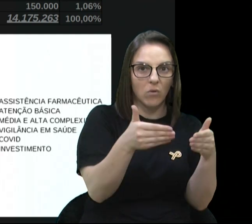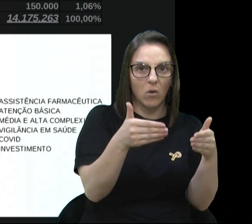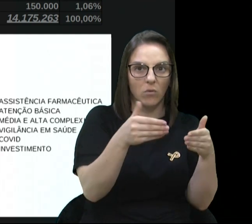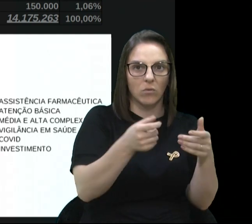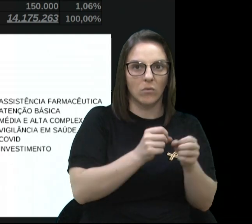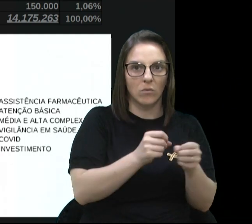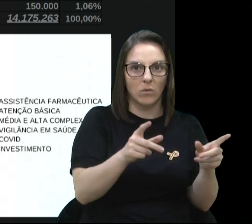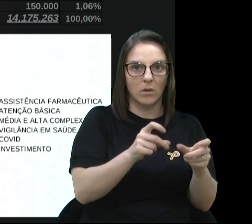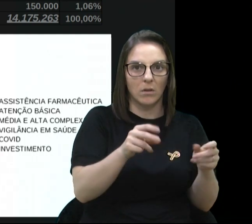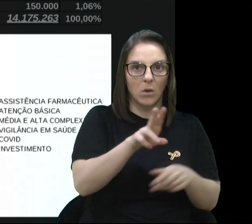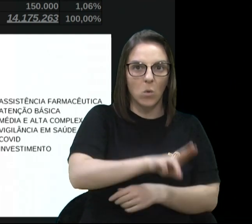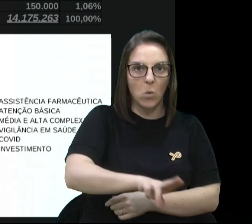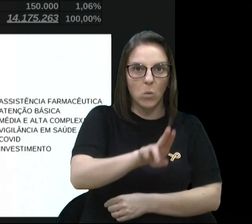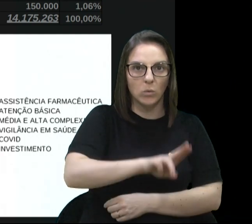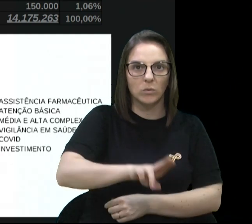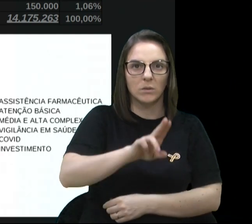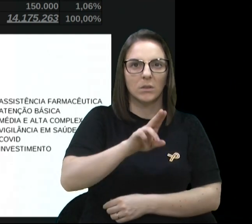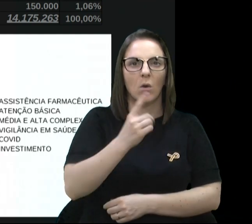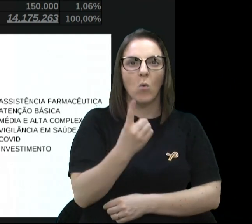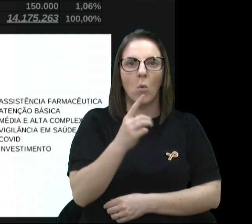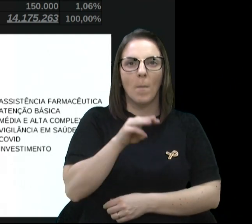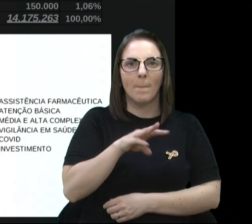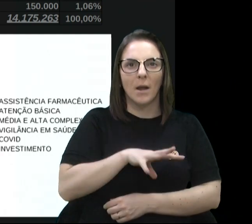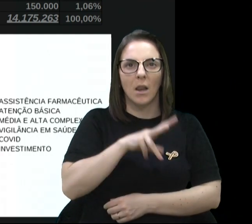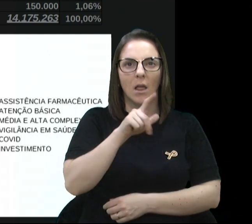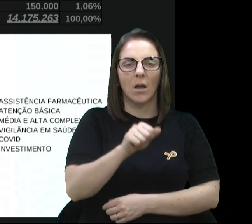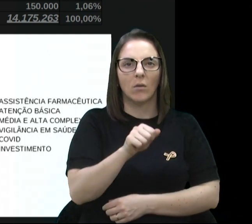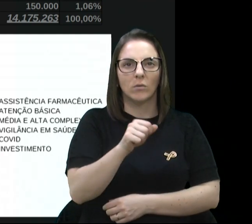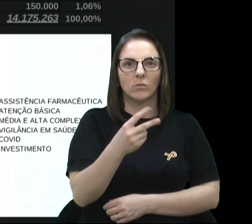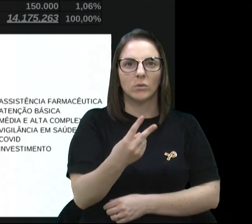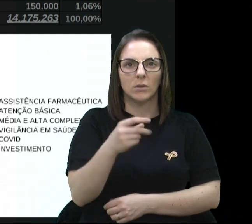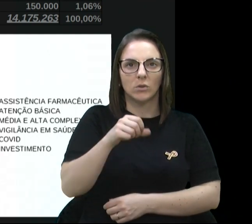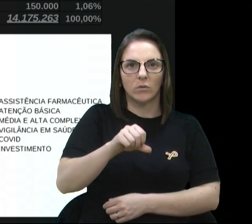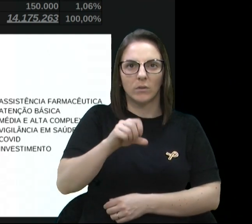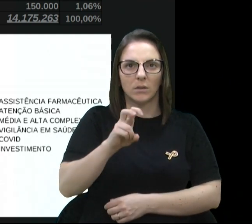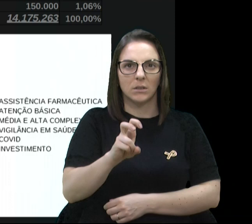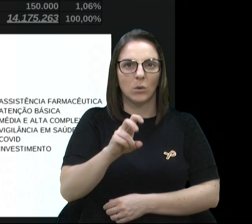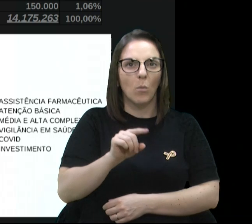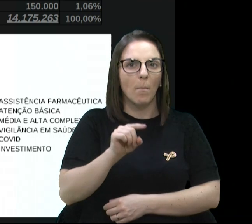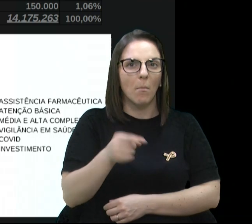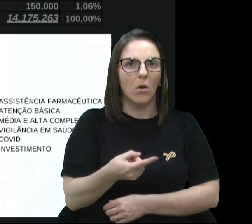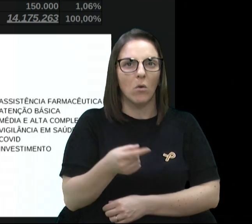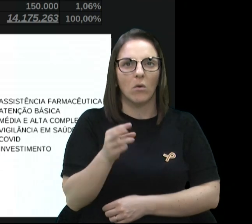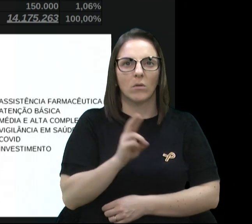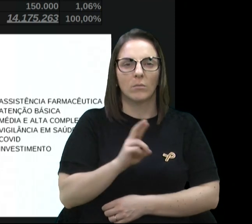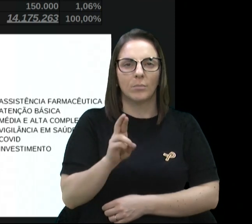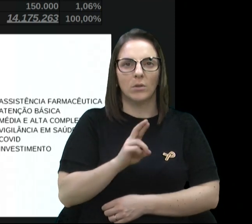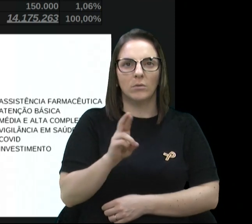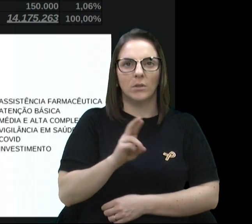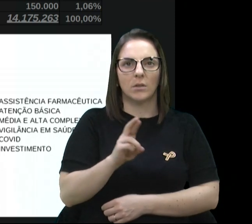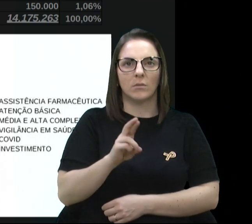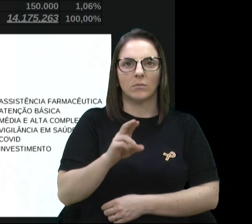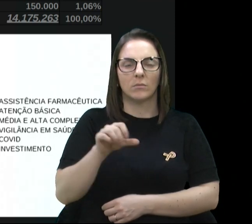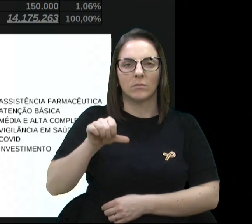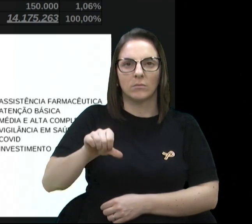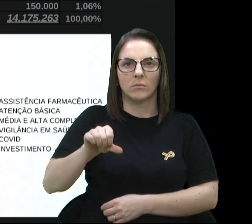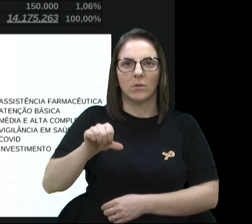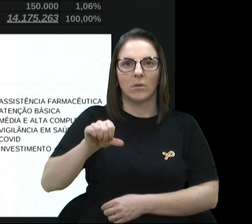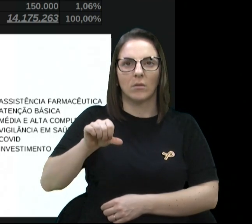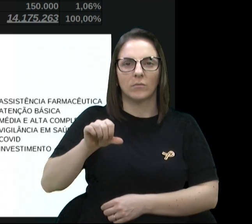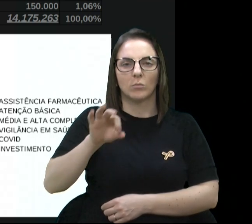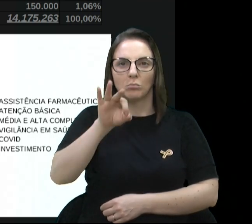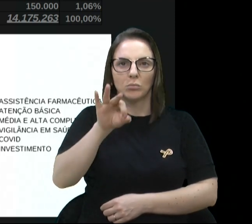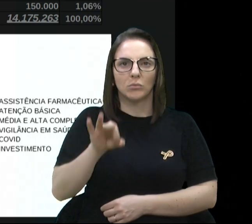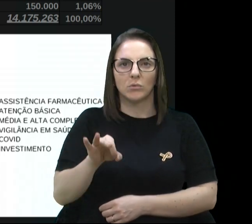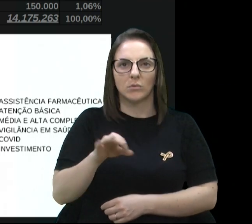1.295.000.$ 9,14%. Então,